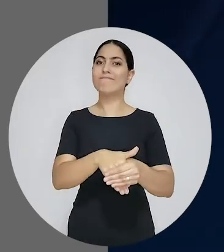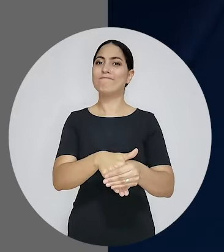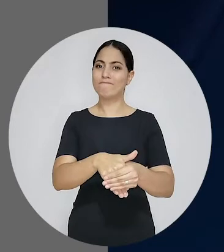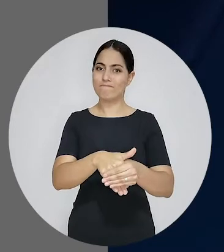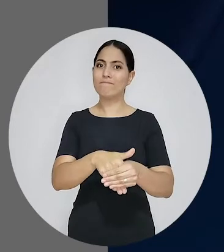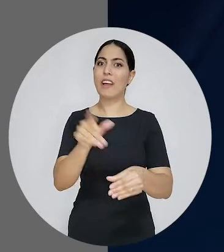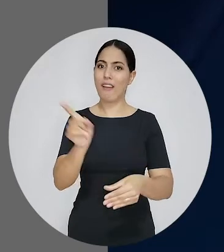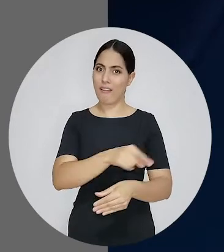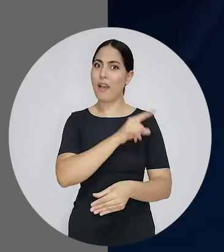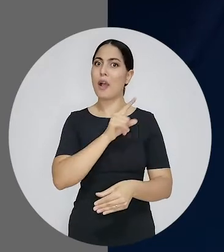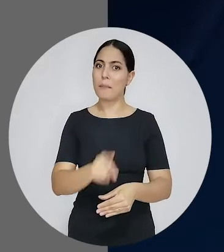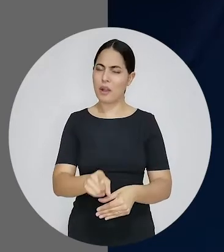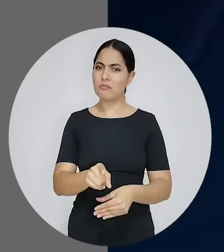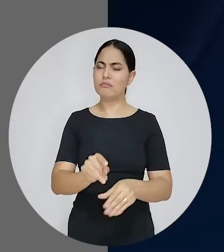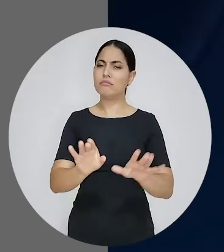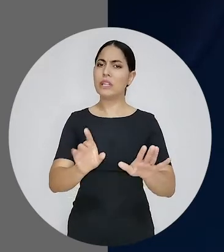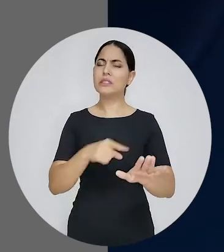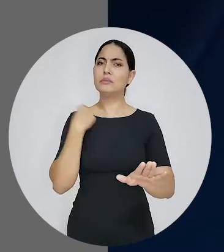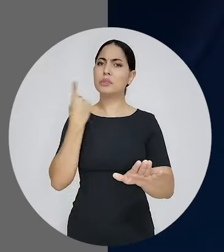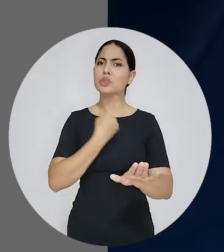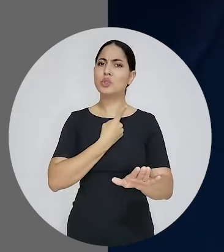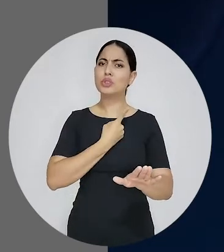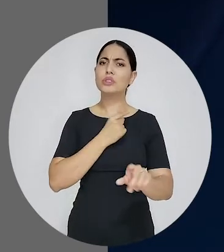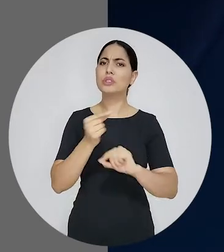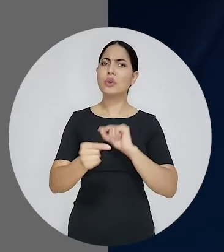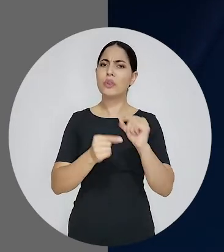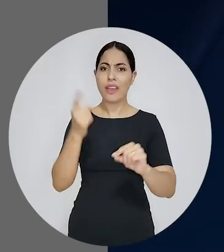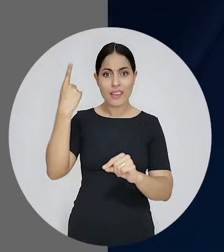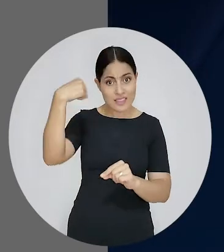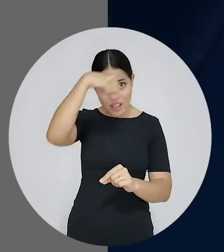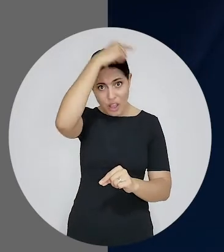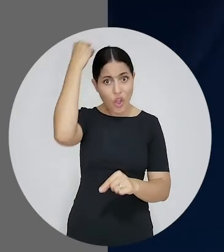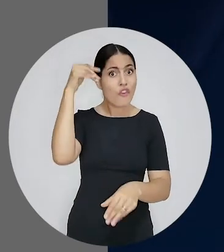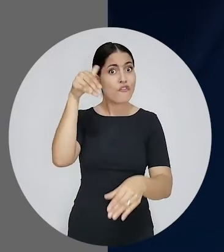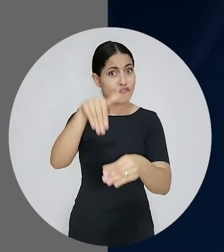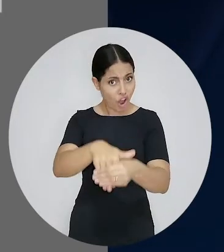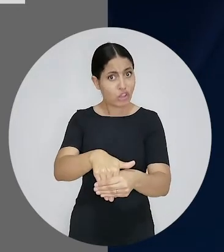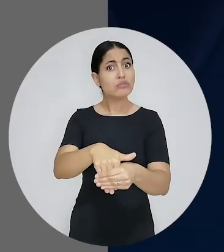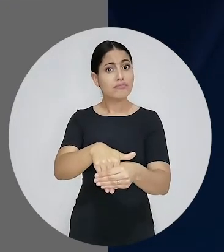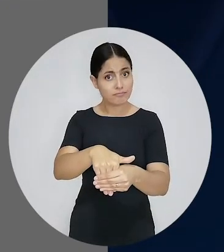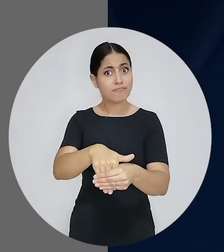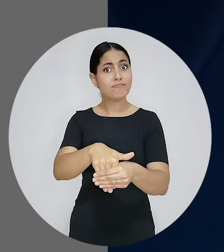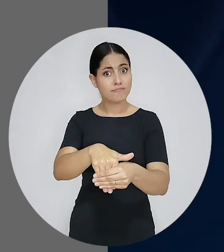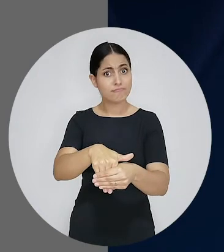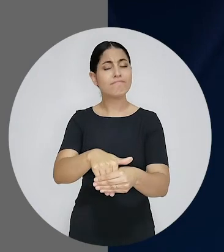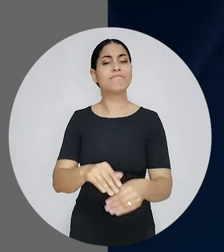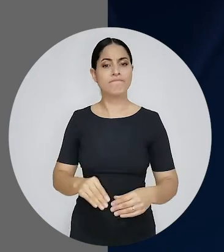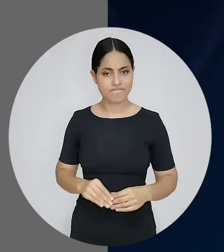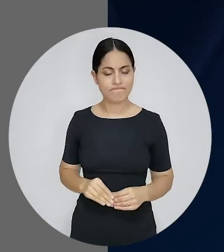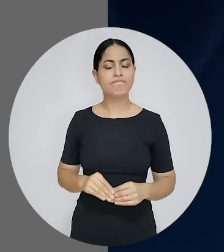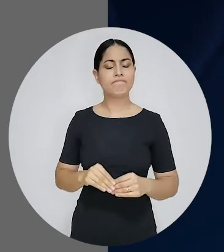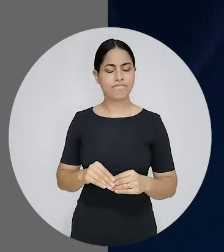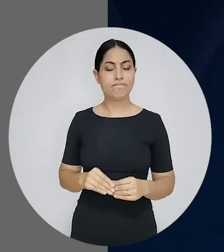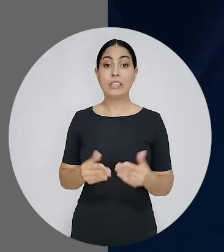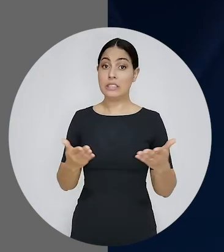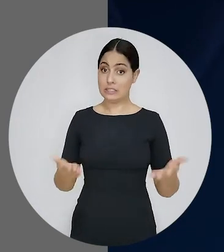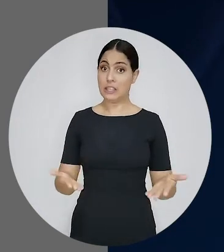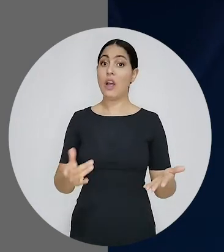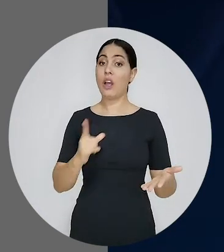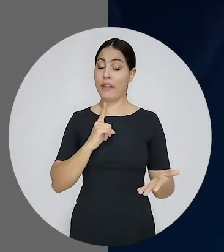processo eleitoral e de algo que nos é sagrado, o voto. Por fim, o manifesto conclui